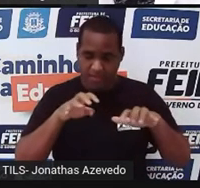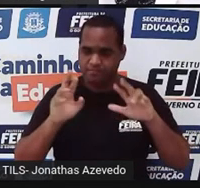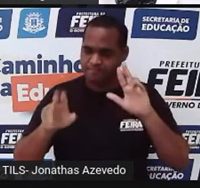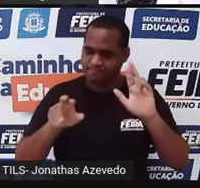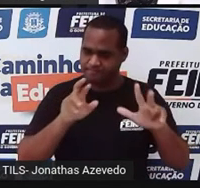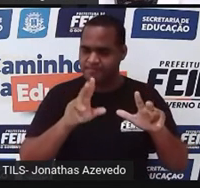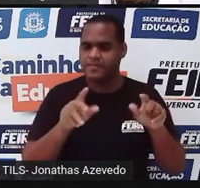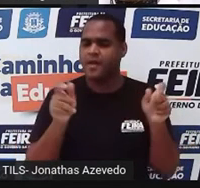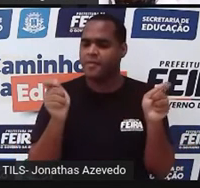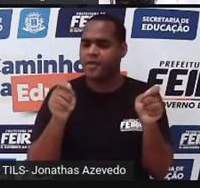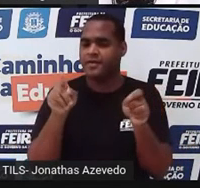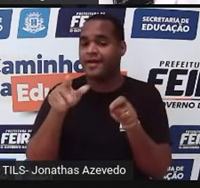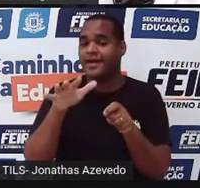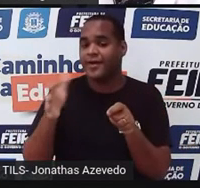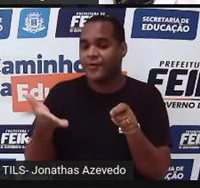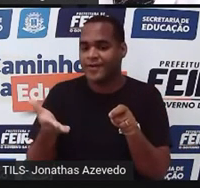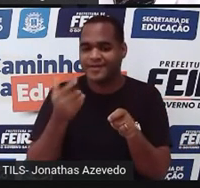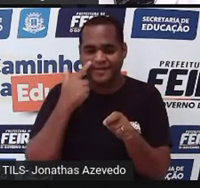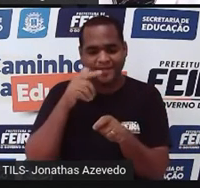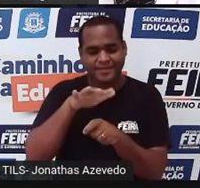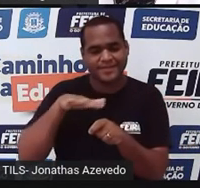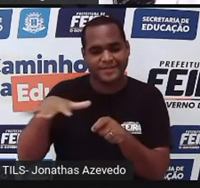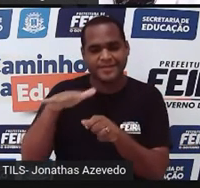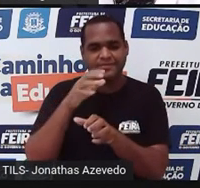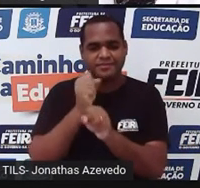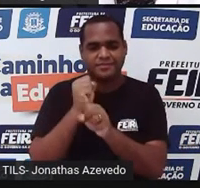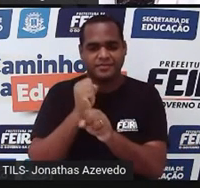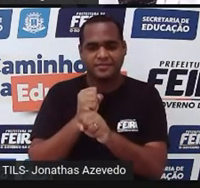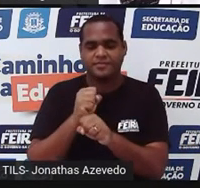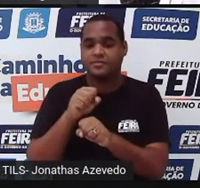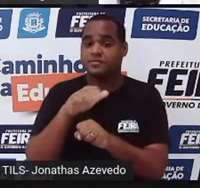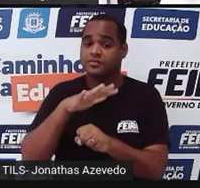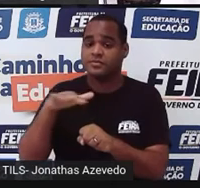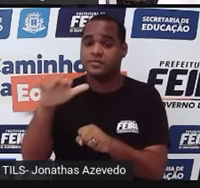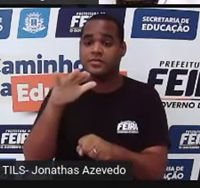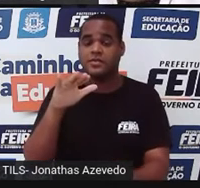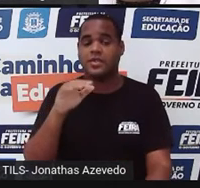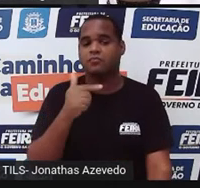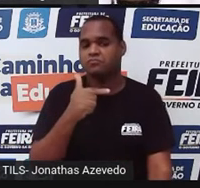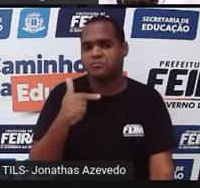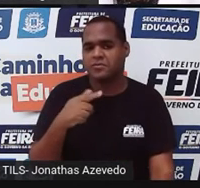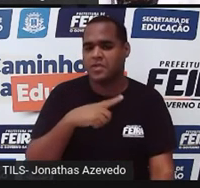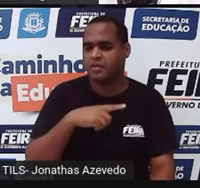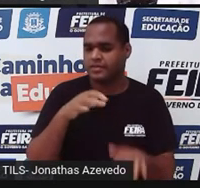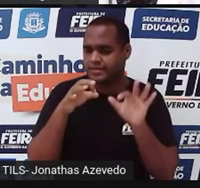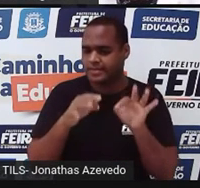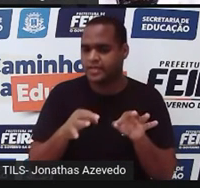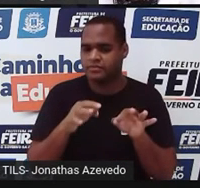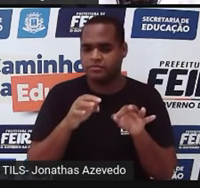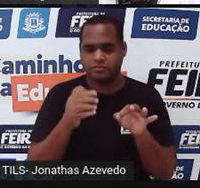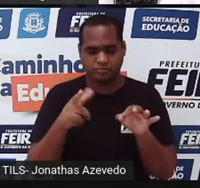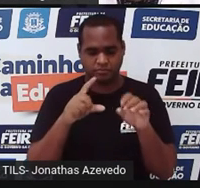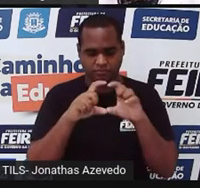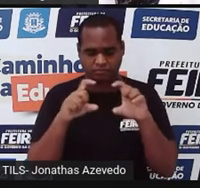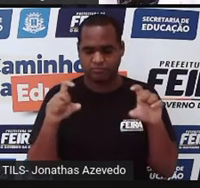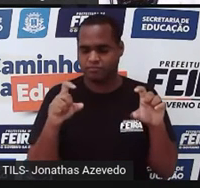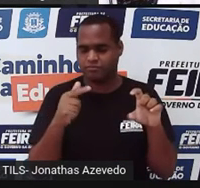A gente vai calcular a área agora dos cômodos que não tem formatos retangulares.